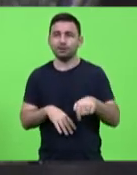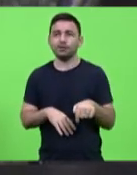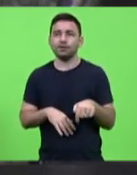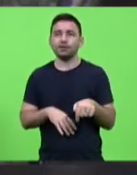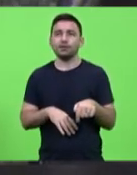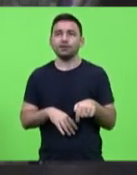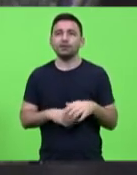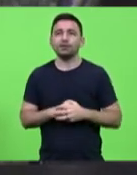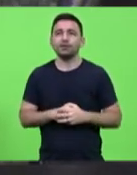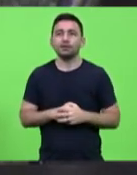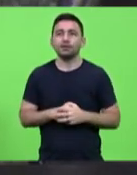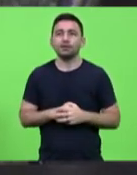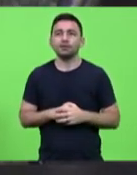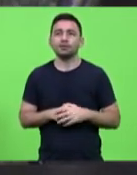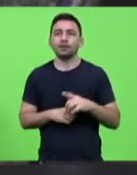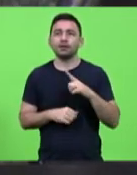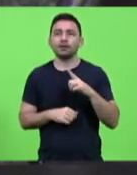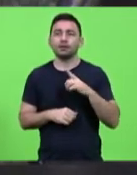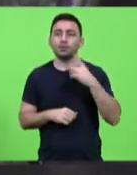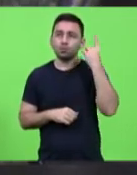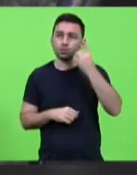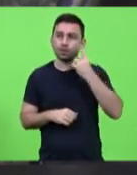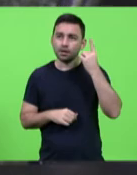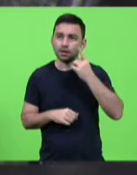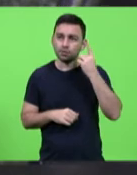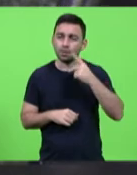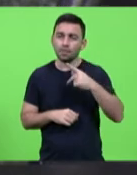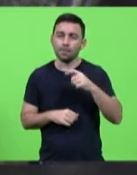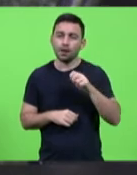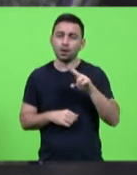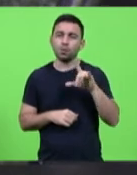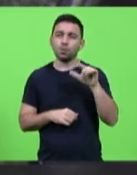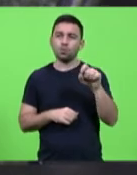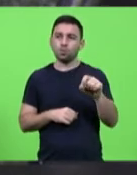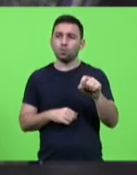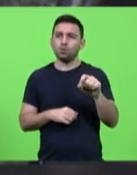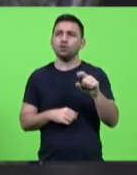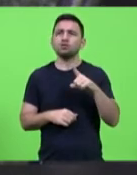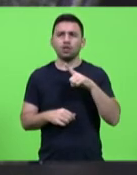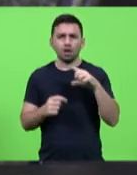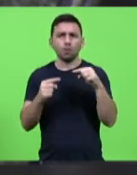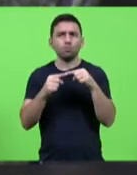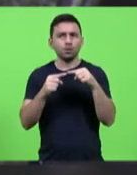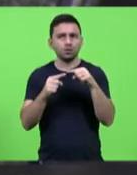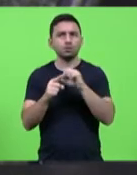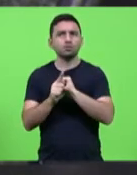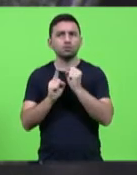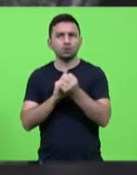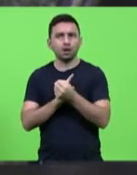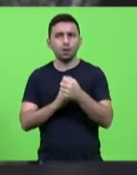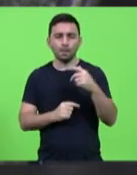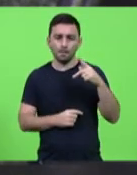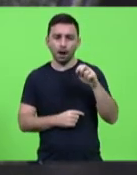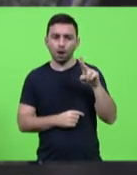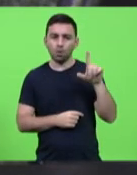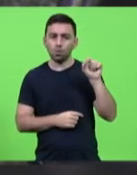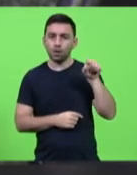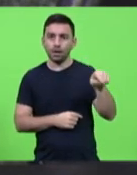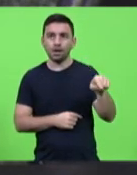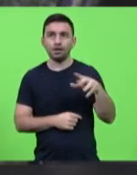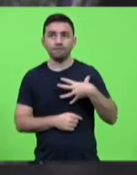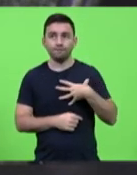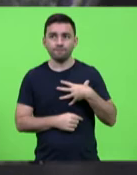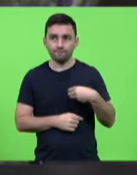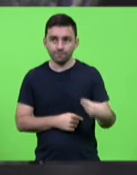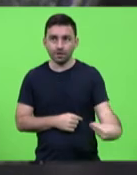Stuart Wright. E o que isso tem a ver com a questão social? Tem muito a ver. O Paulo, como eu, filho de um pastor evangélico na